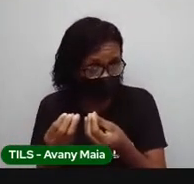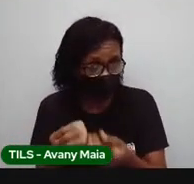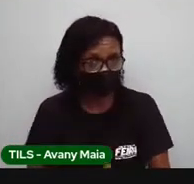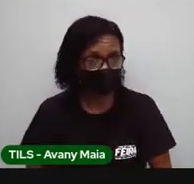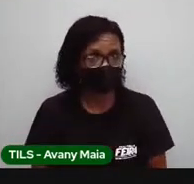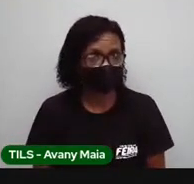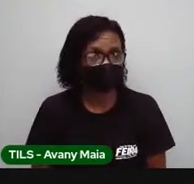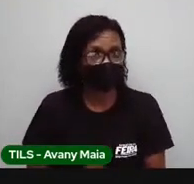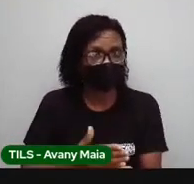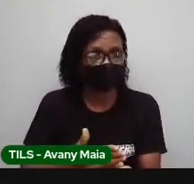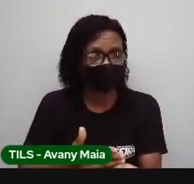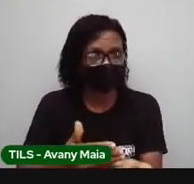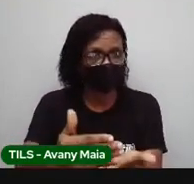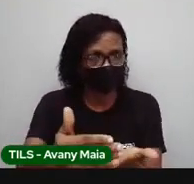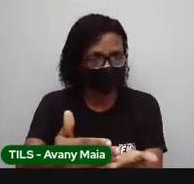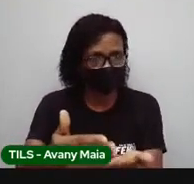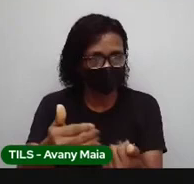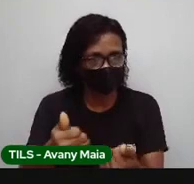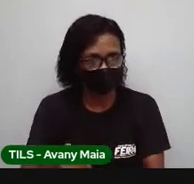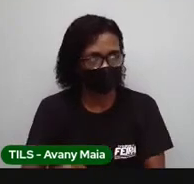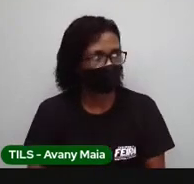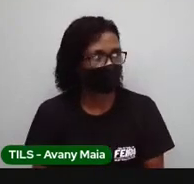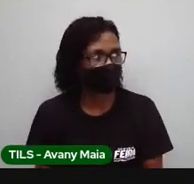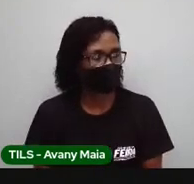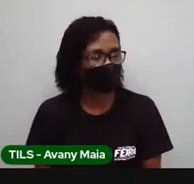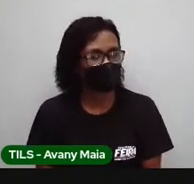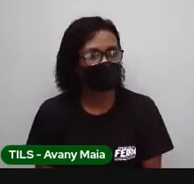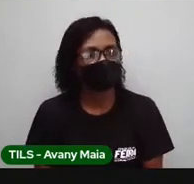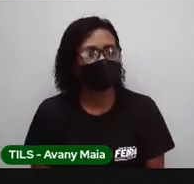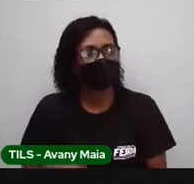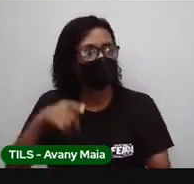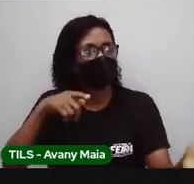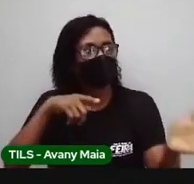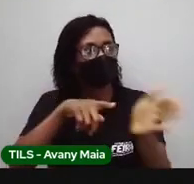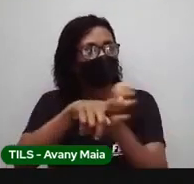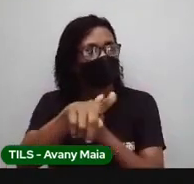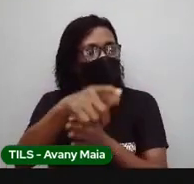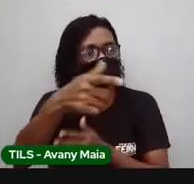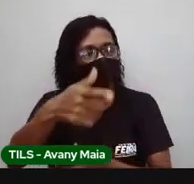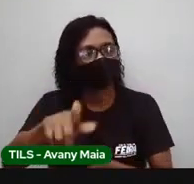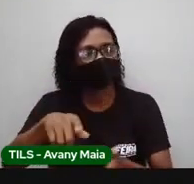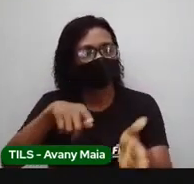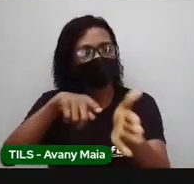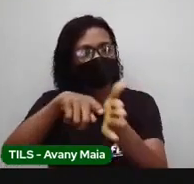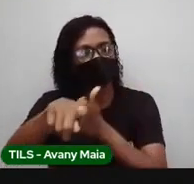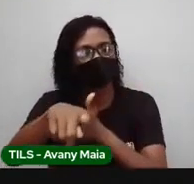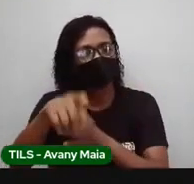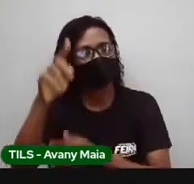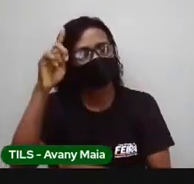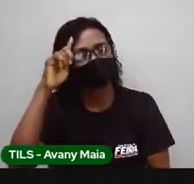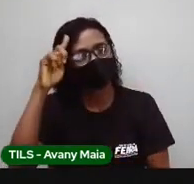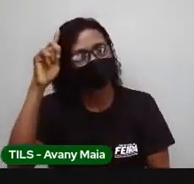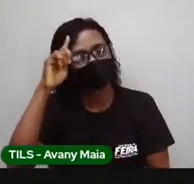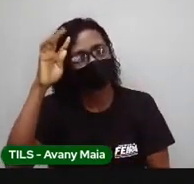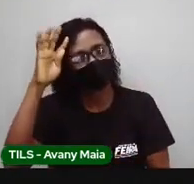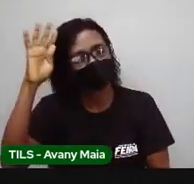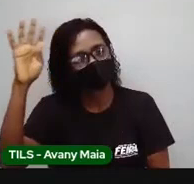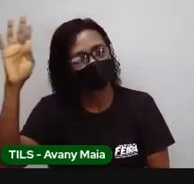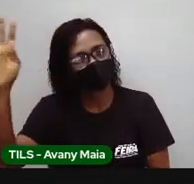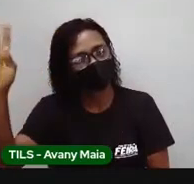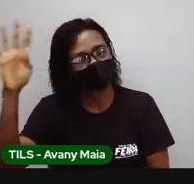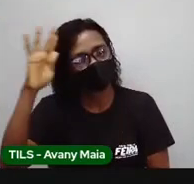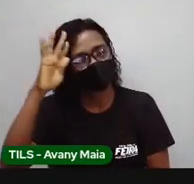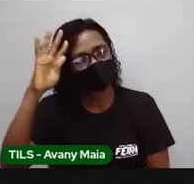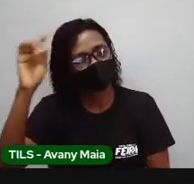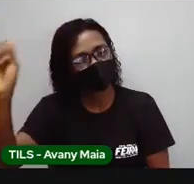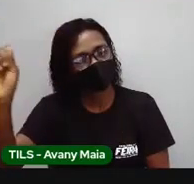avançar, tá bom? E lá vai mais uma pergunta para você refletir. Em todas as aulas